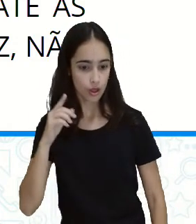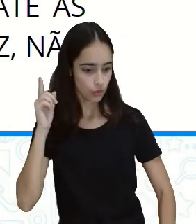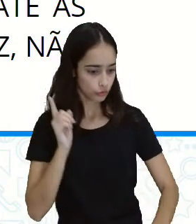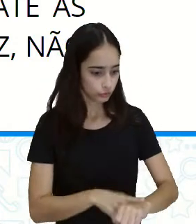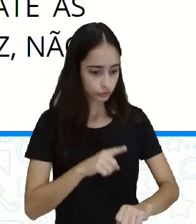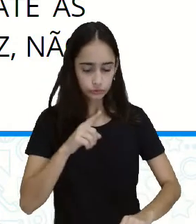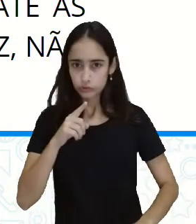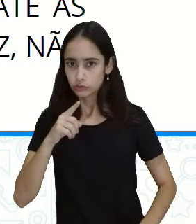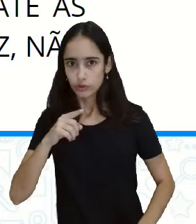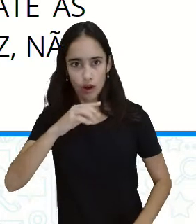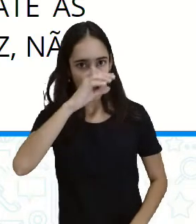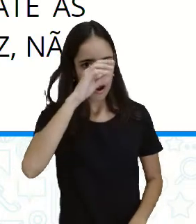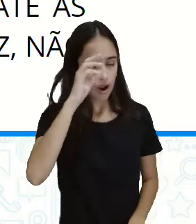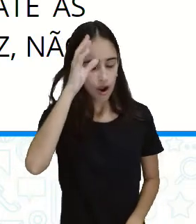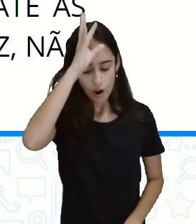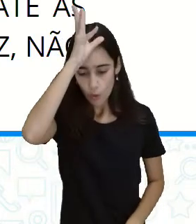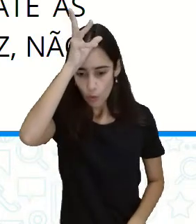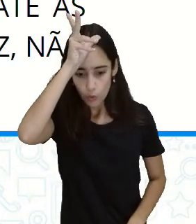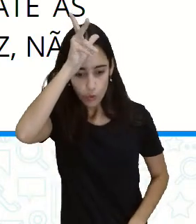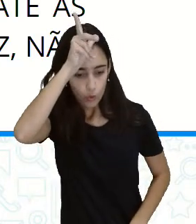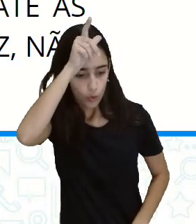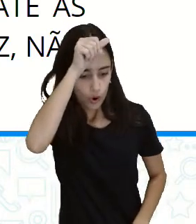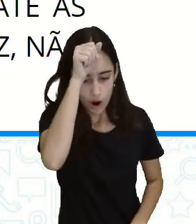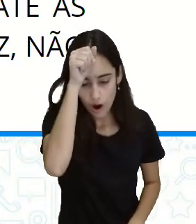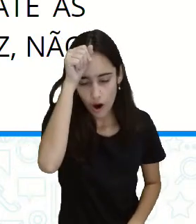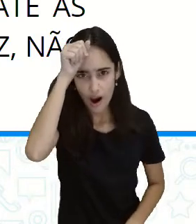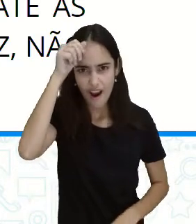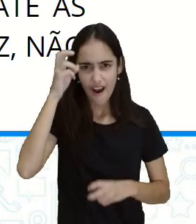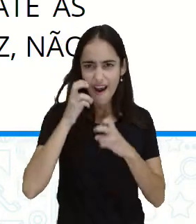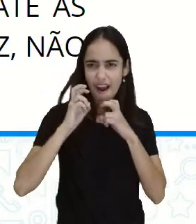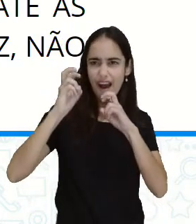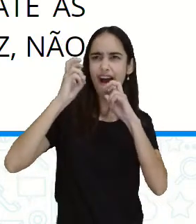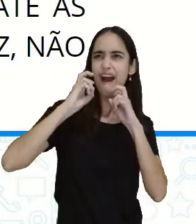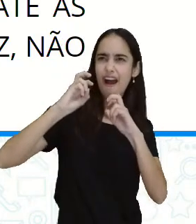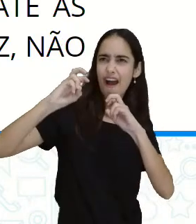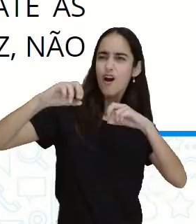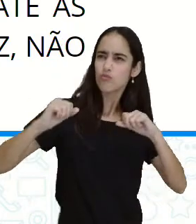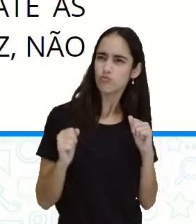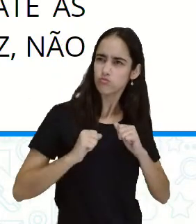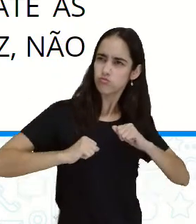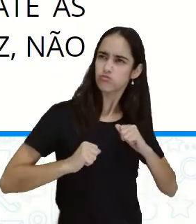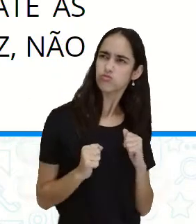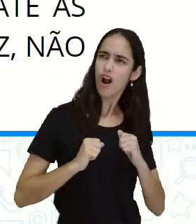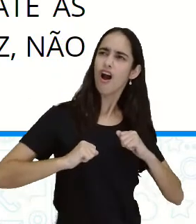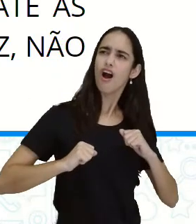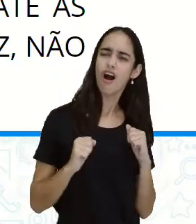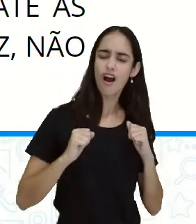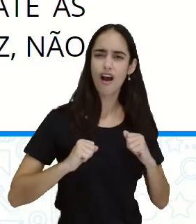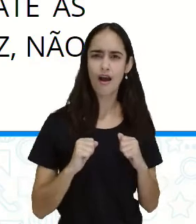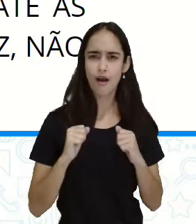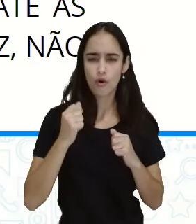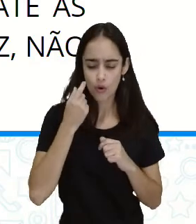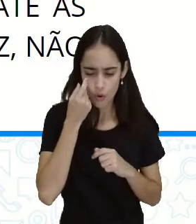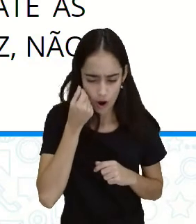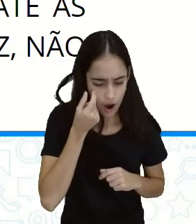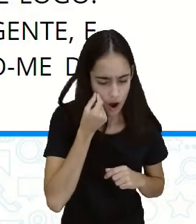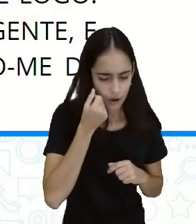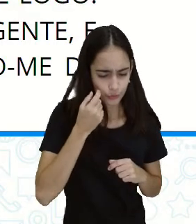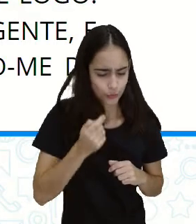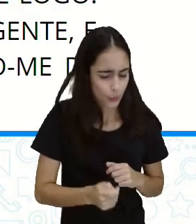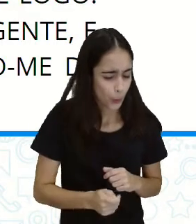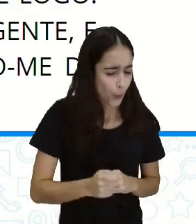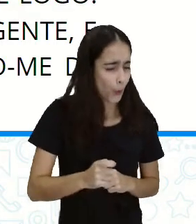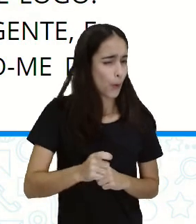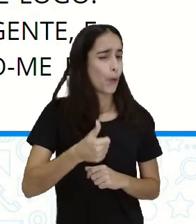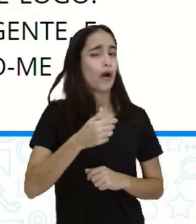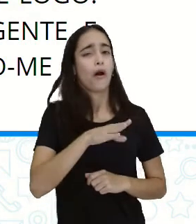começou a bater as asas e a cantar muito alto. O pequeno rato, por um triz, não morreu de